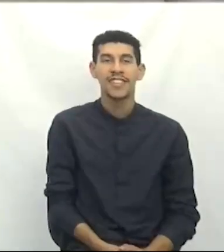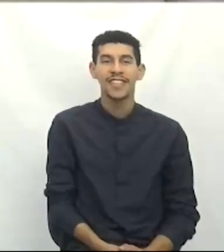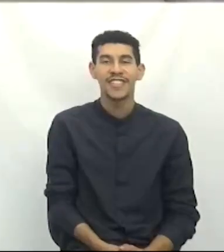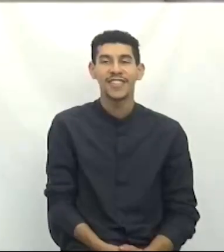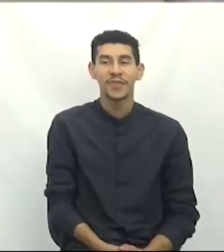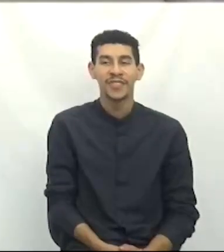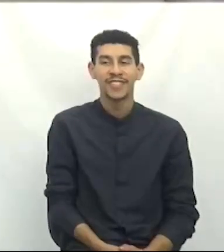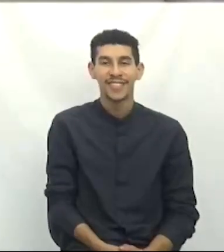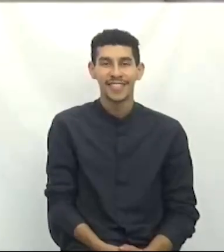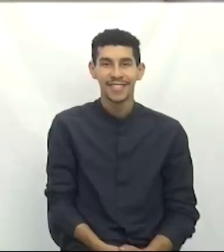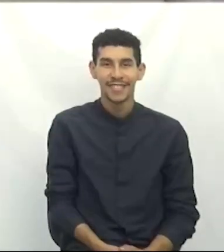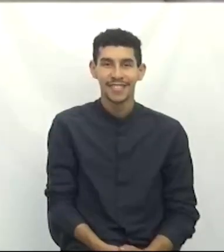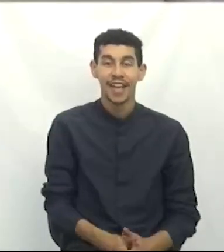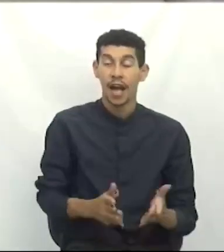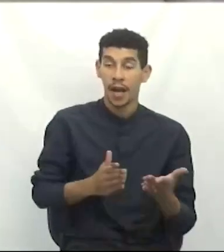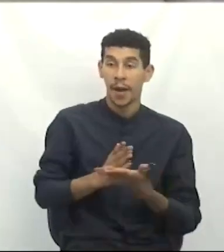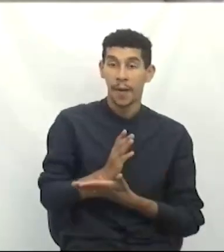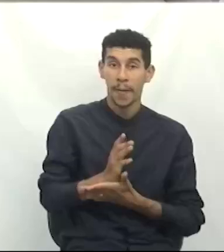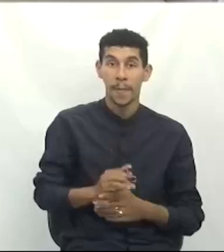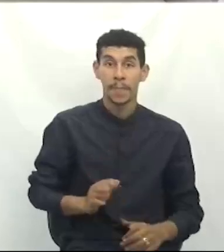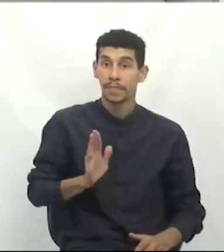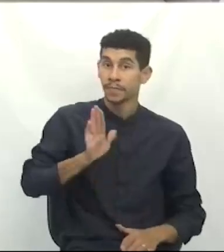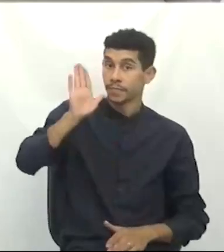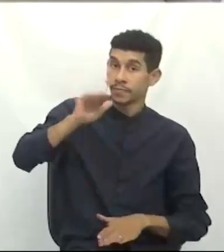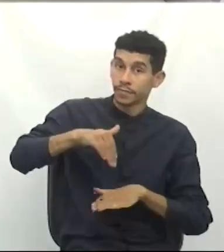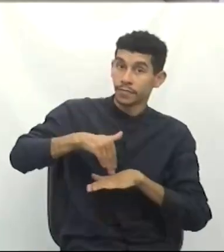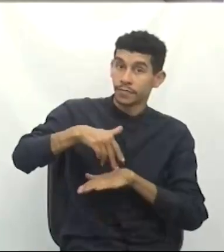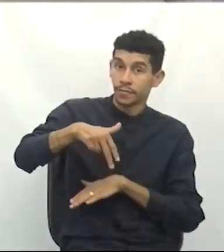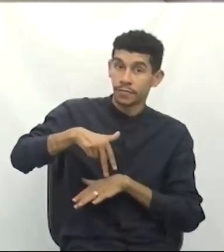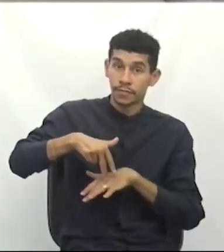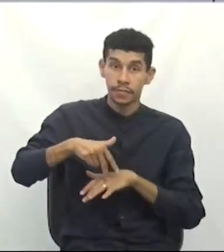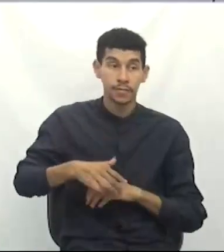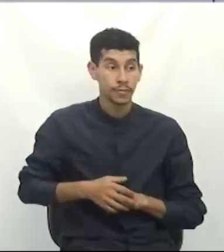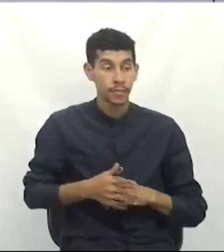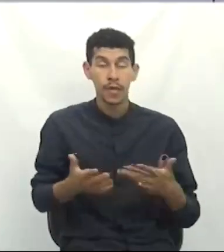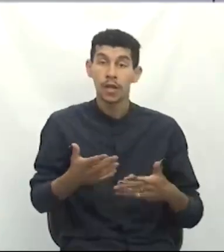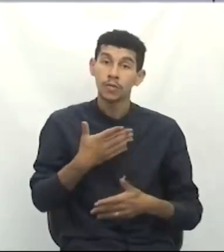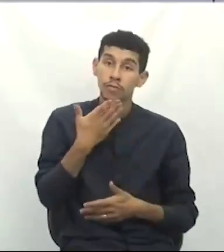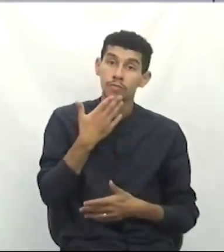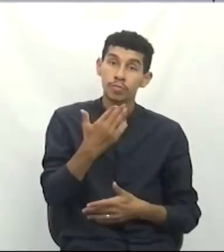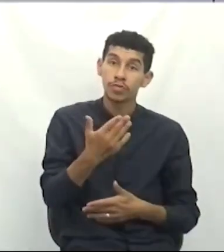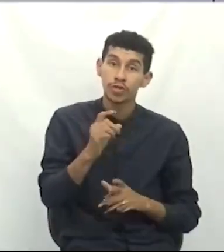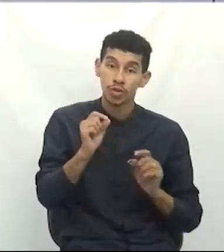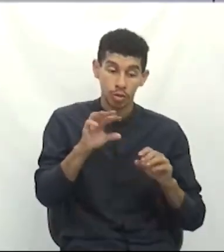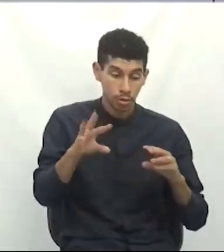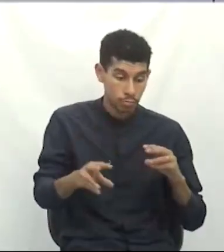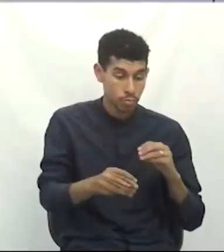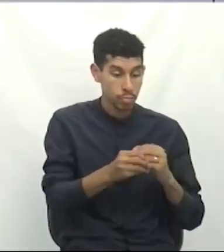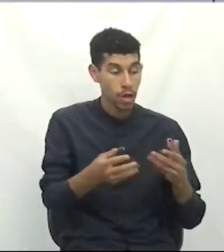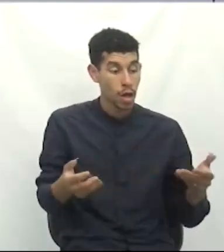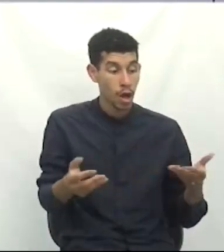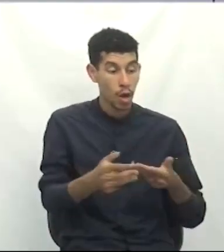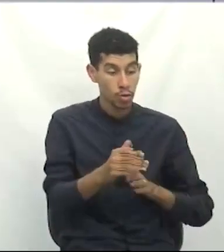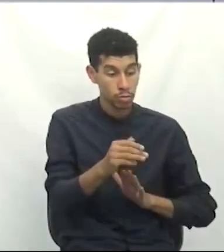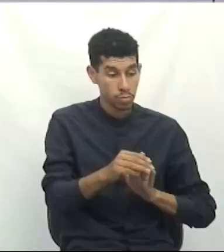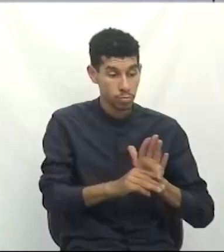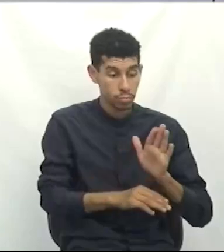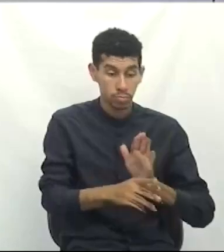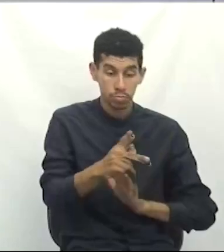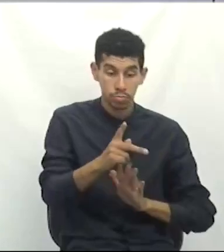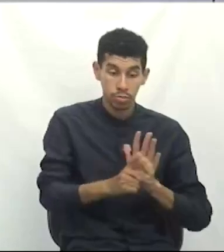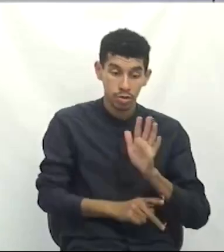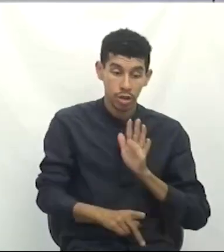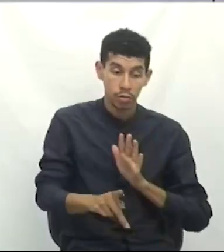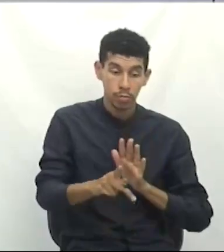Aprovado por unanimidade. Questão de ordem, senhor presidente. Questão de ordem cedida. Gostaria de pedir, então, a inclusão na ordem do dia desta sessão do projeto